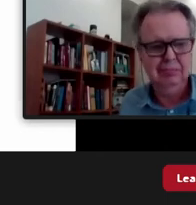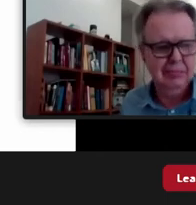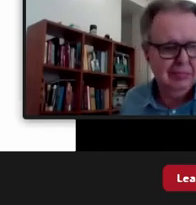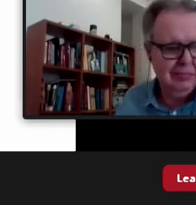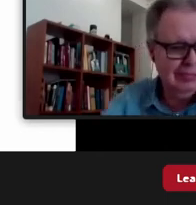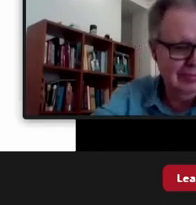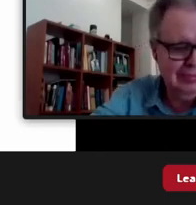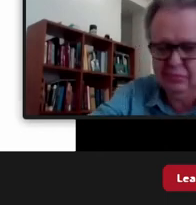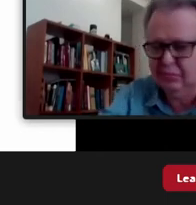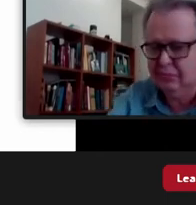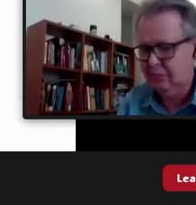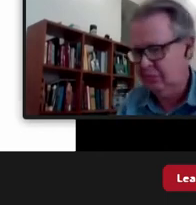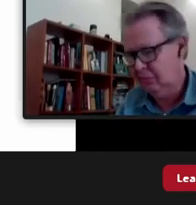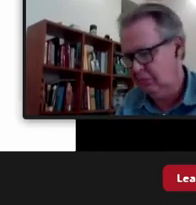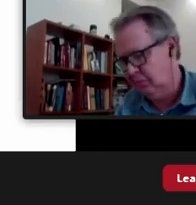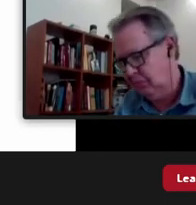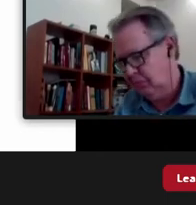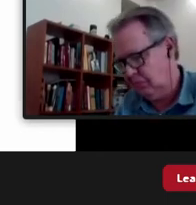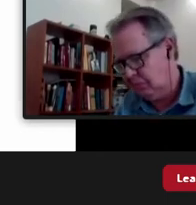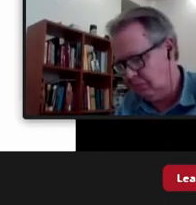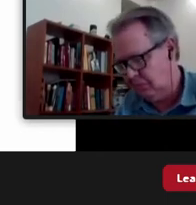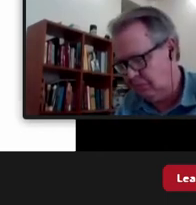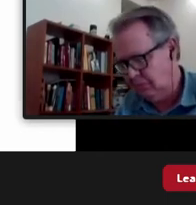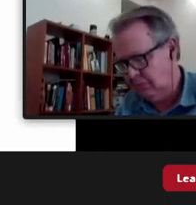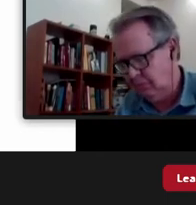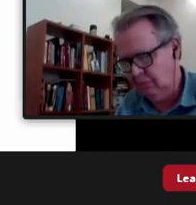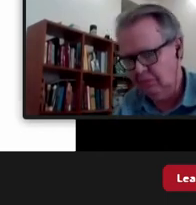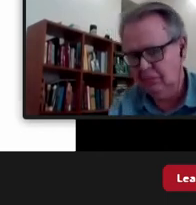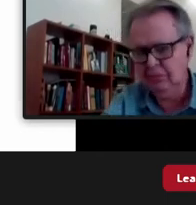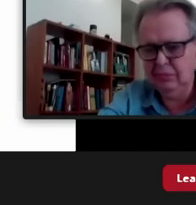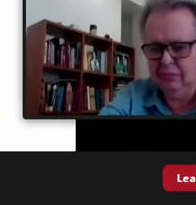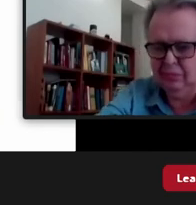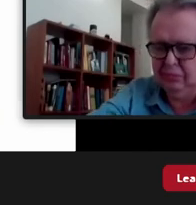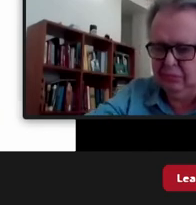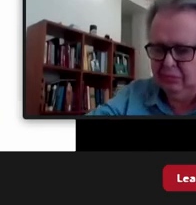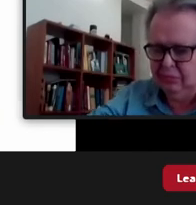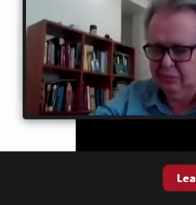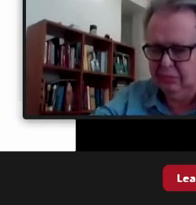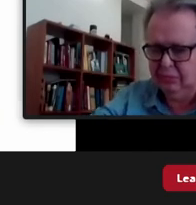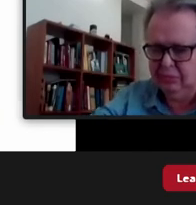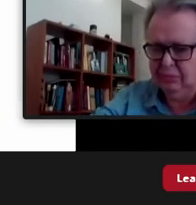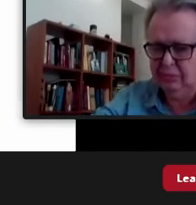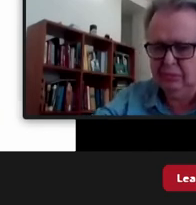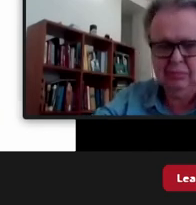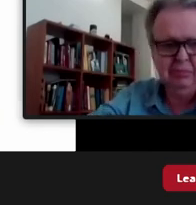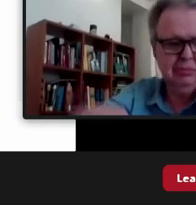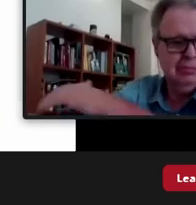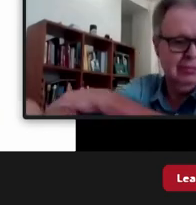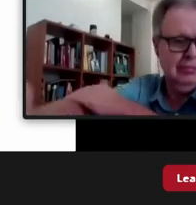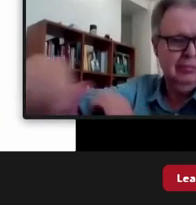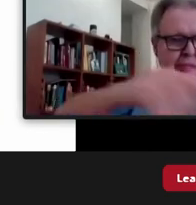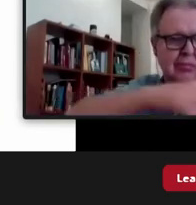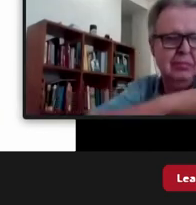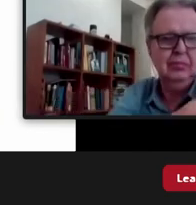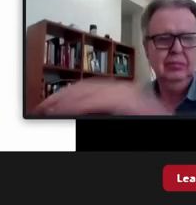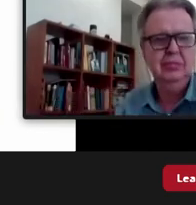relatoria obrigado muito obrigado deputado Márcio Pacheco Arguso tem algum deputado